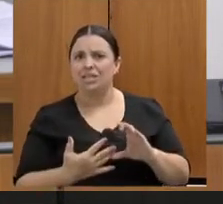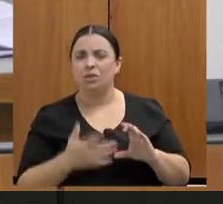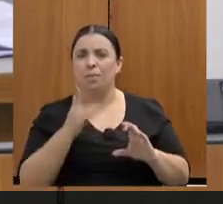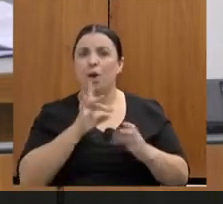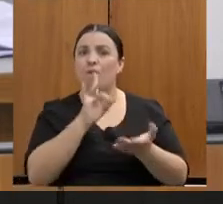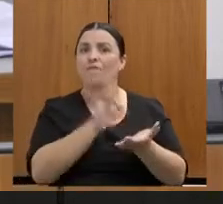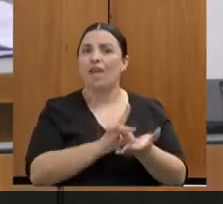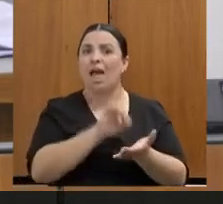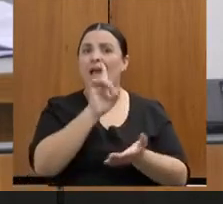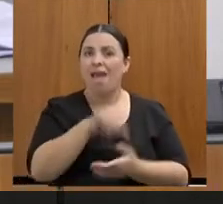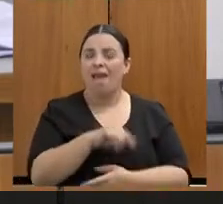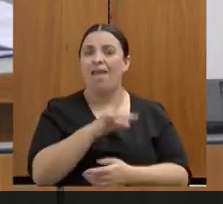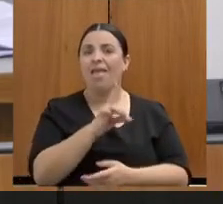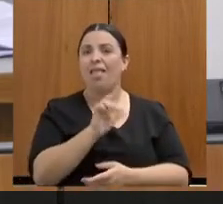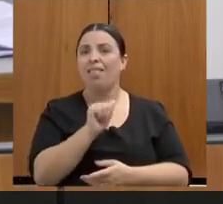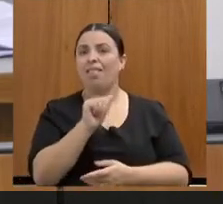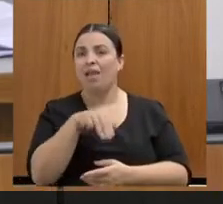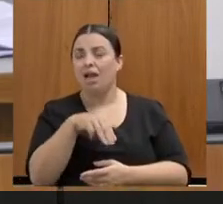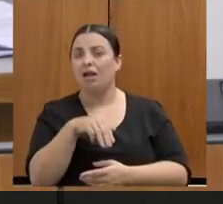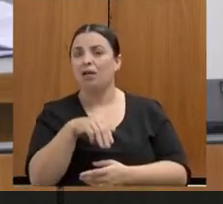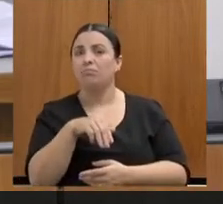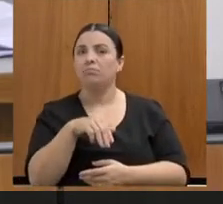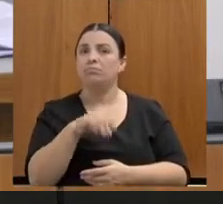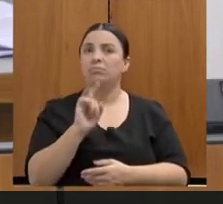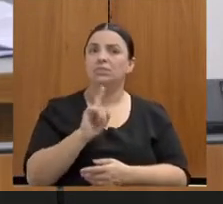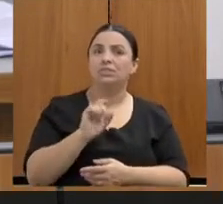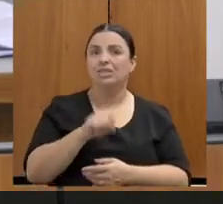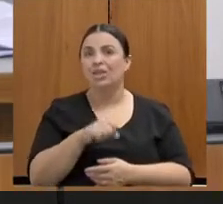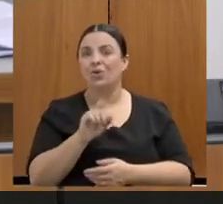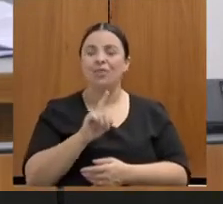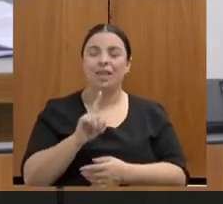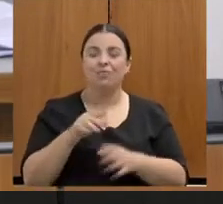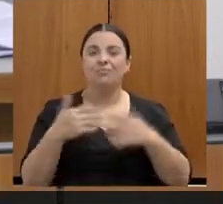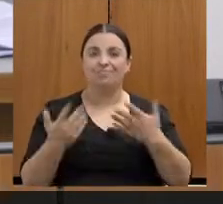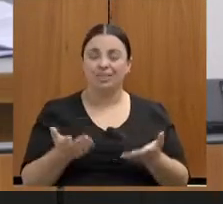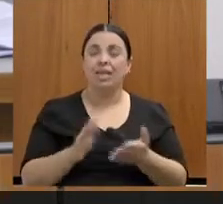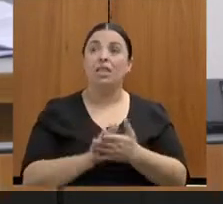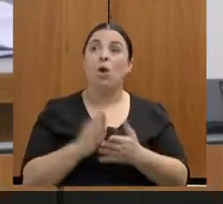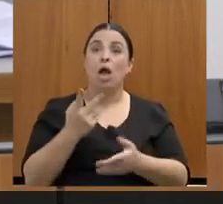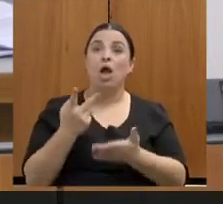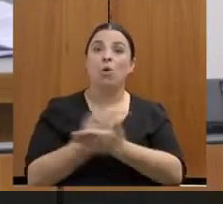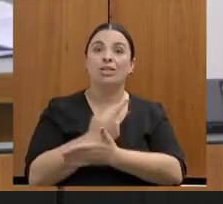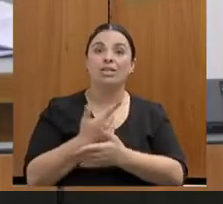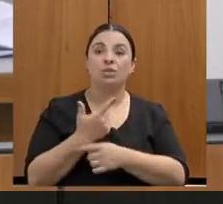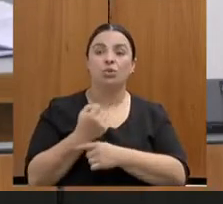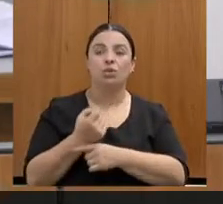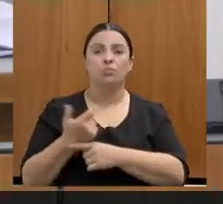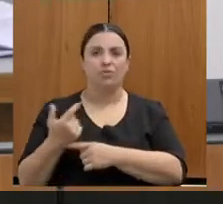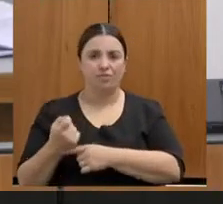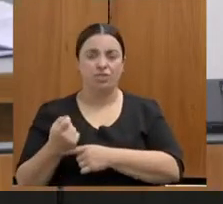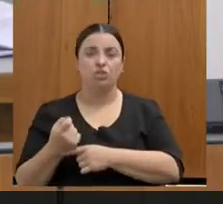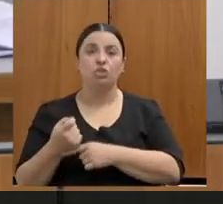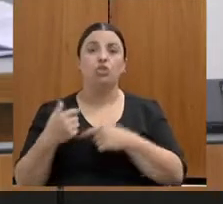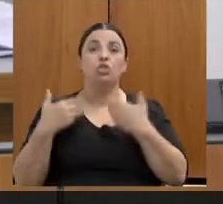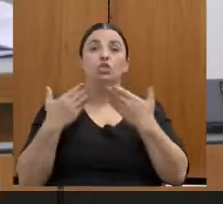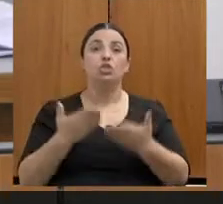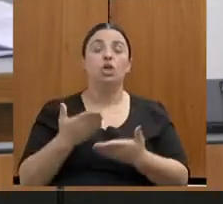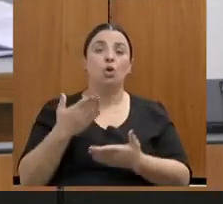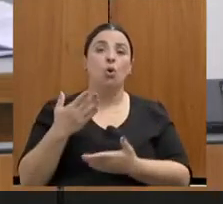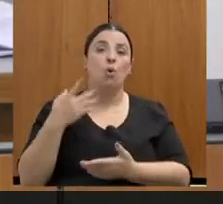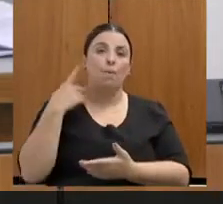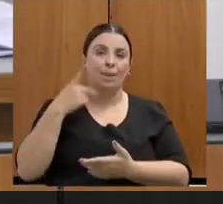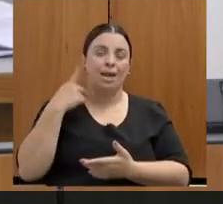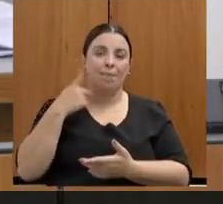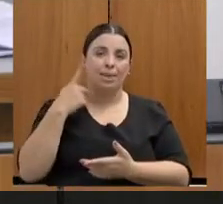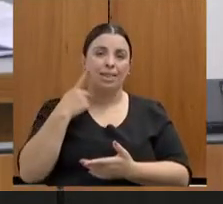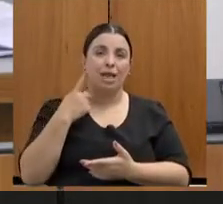em 2020, chegou, aportou lá um parlamentar querendo, querendo não, destinando uma verba para a